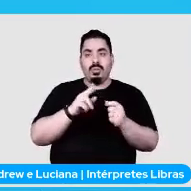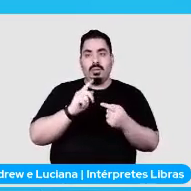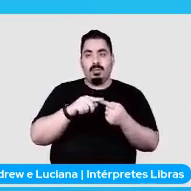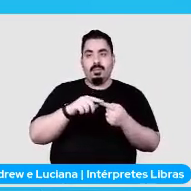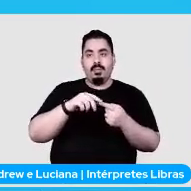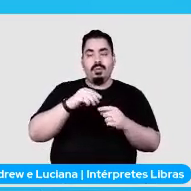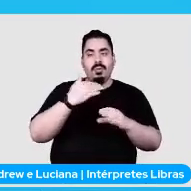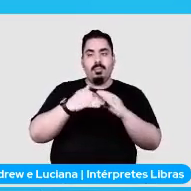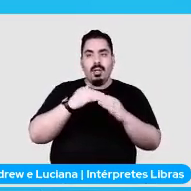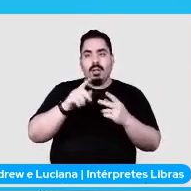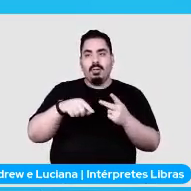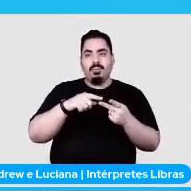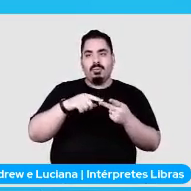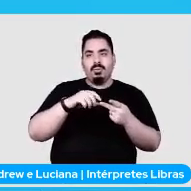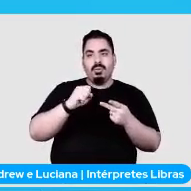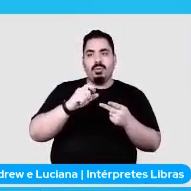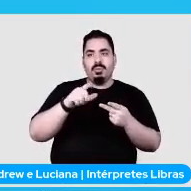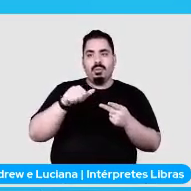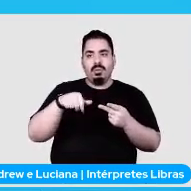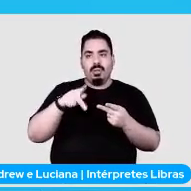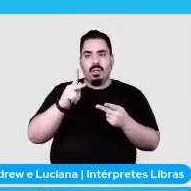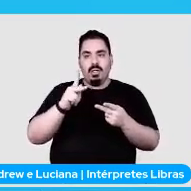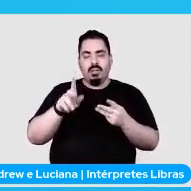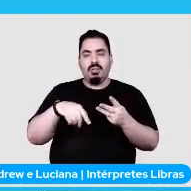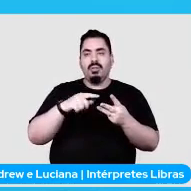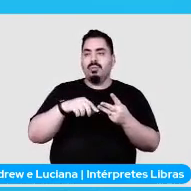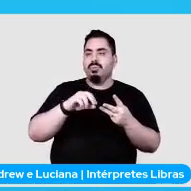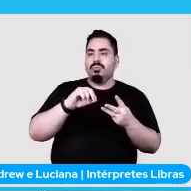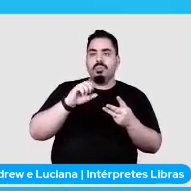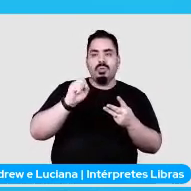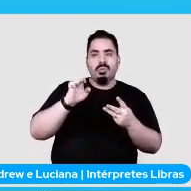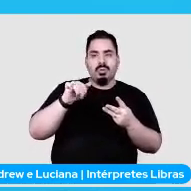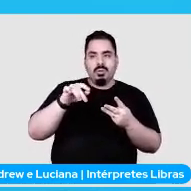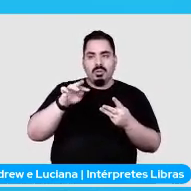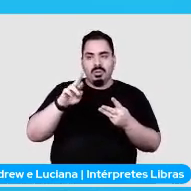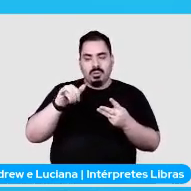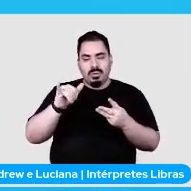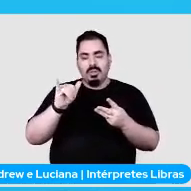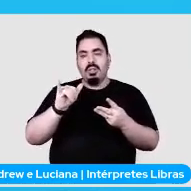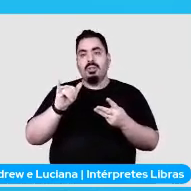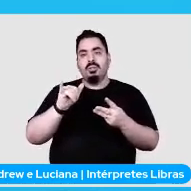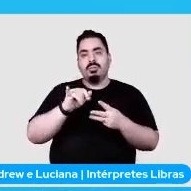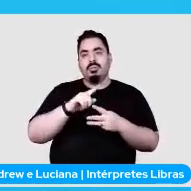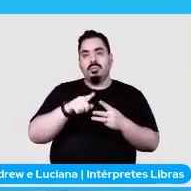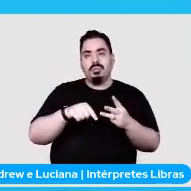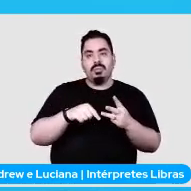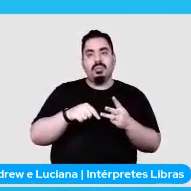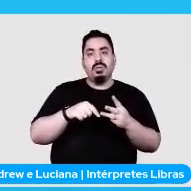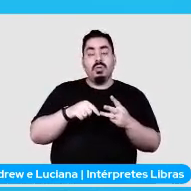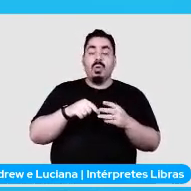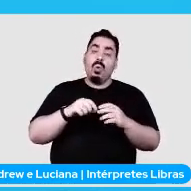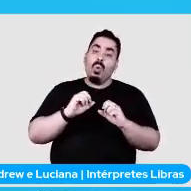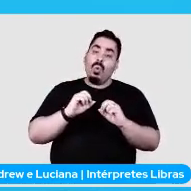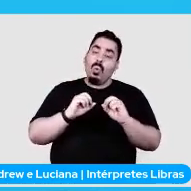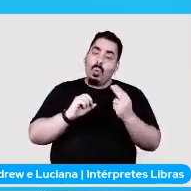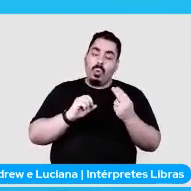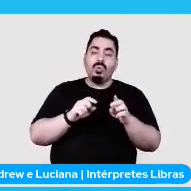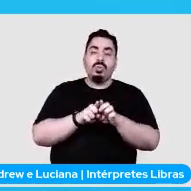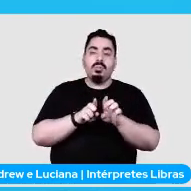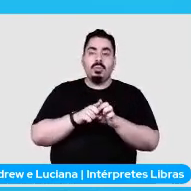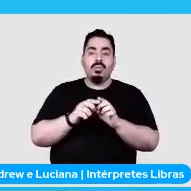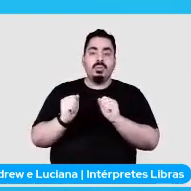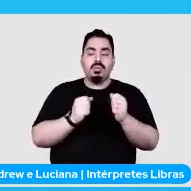sentry ou eu posso criar um custom action para, por exemplo, criar um ticket no Giro automaticamente ou criar um ticket no